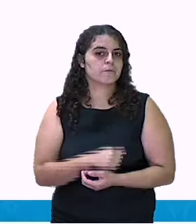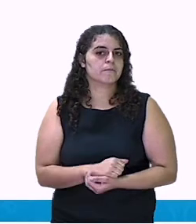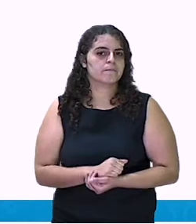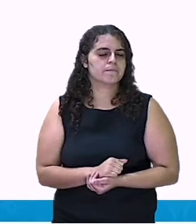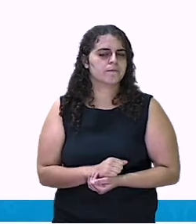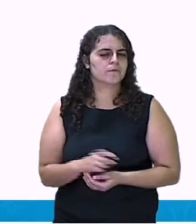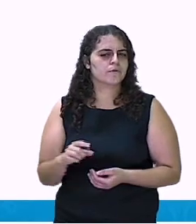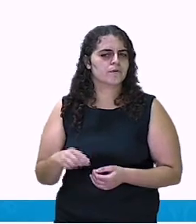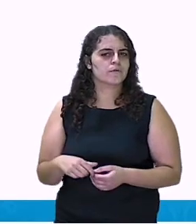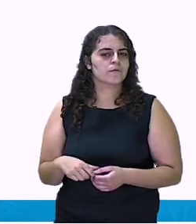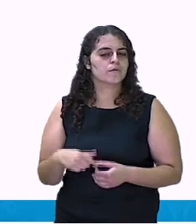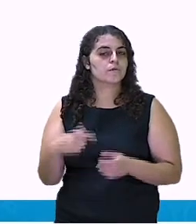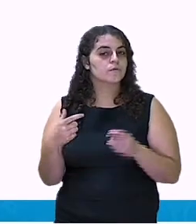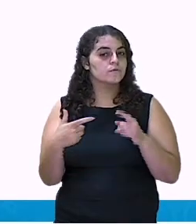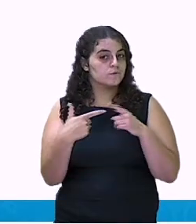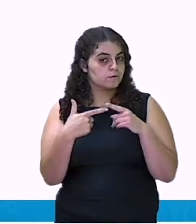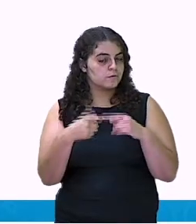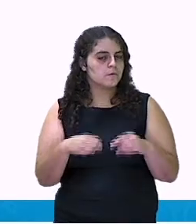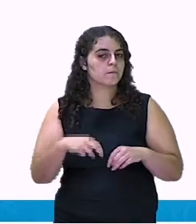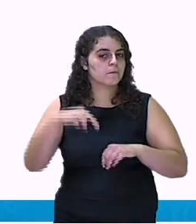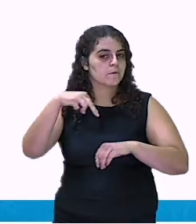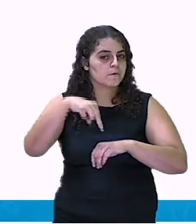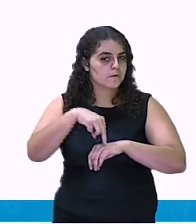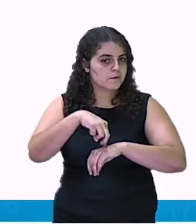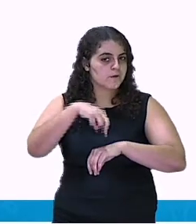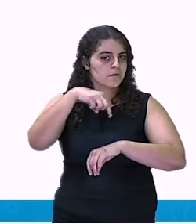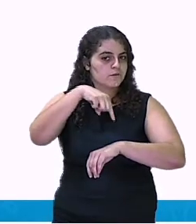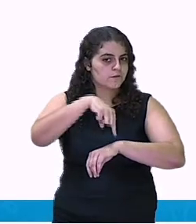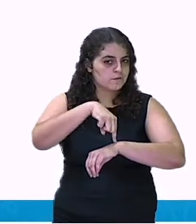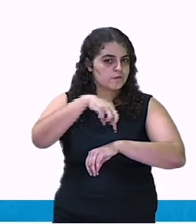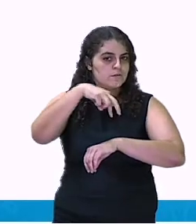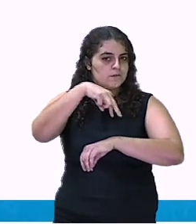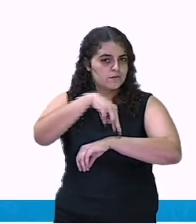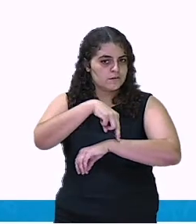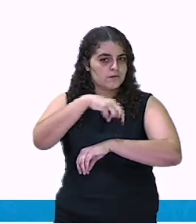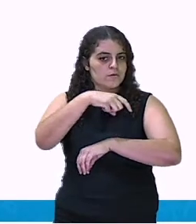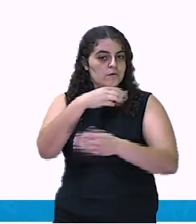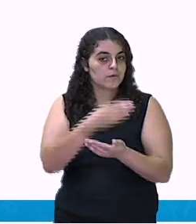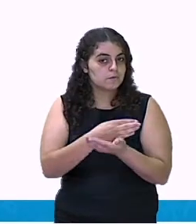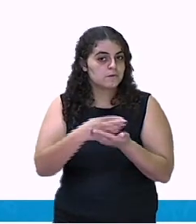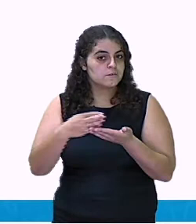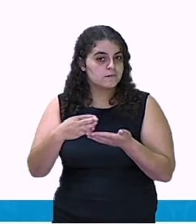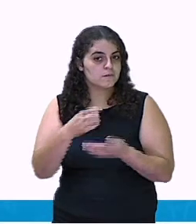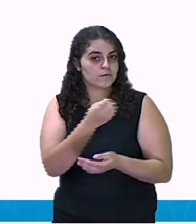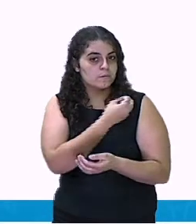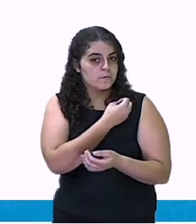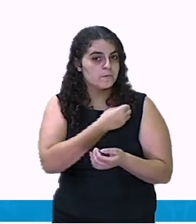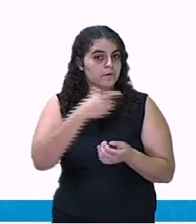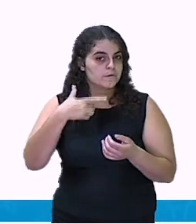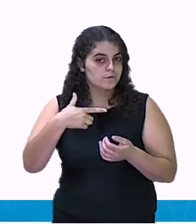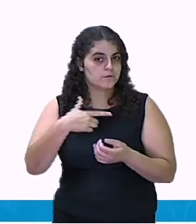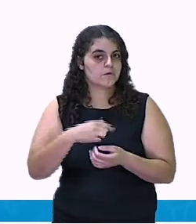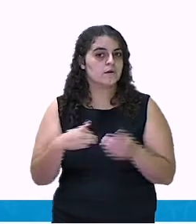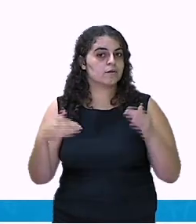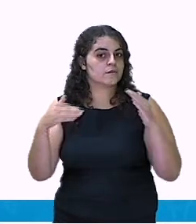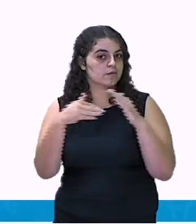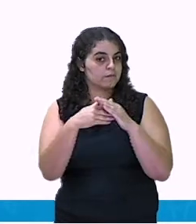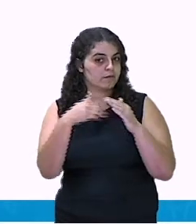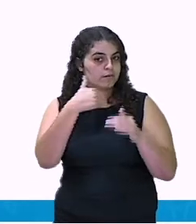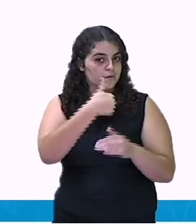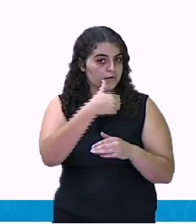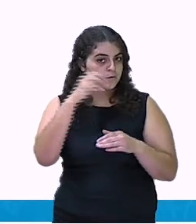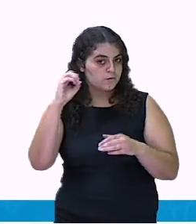Pular de casa em casa partindo da casa 2 até chegar à casa 10.